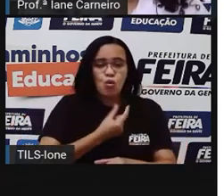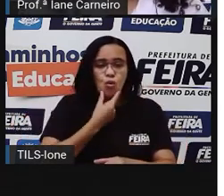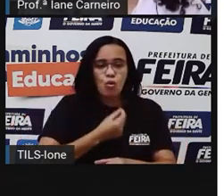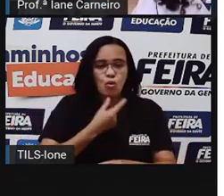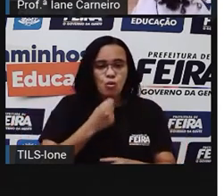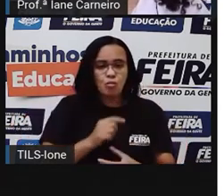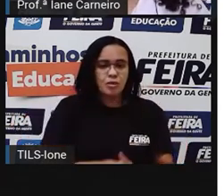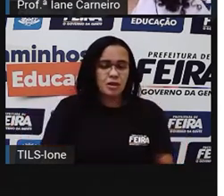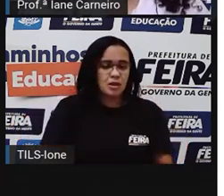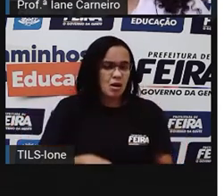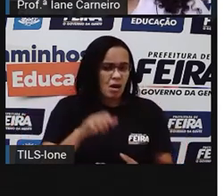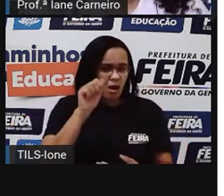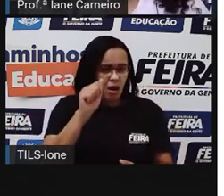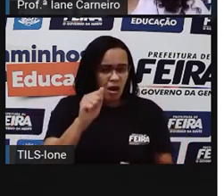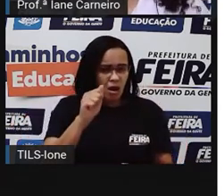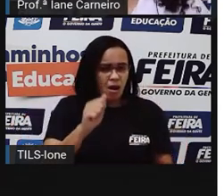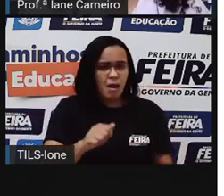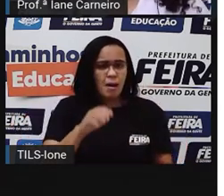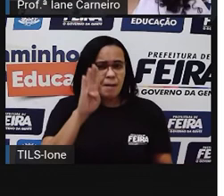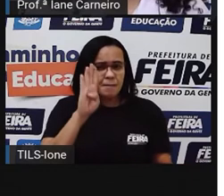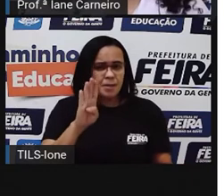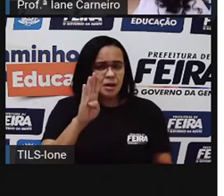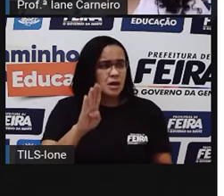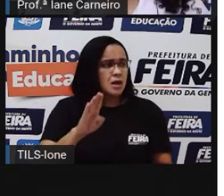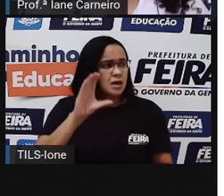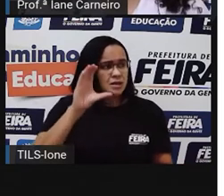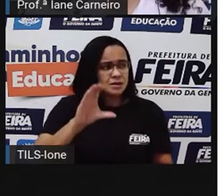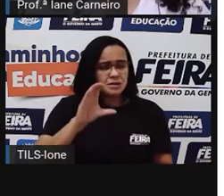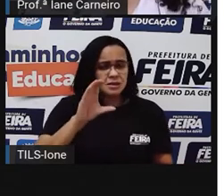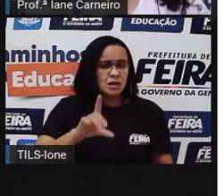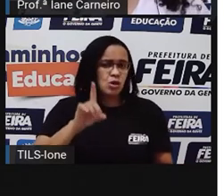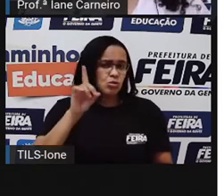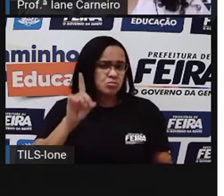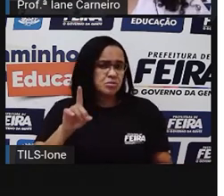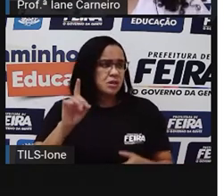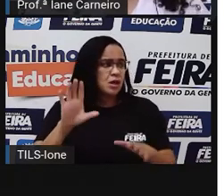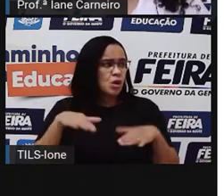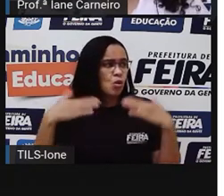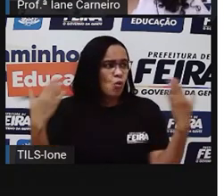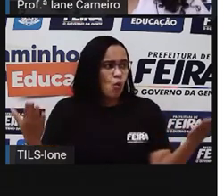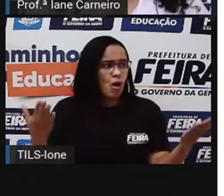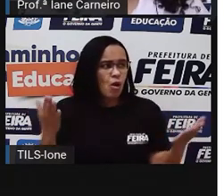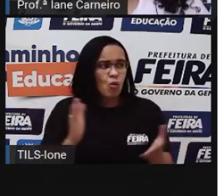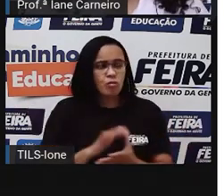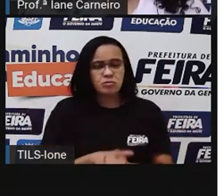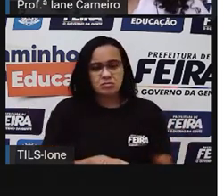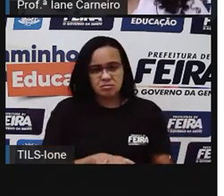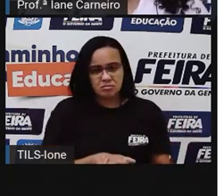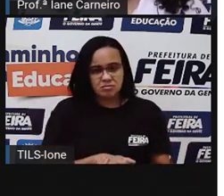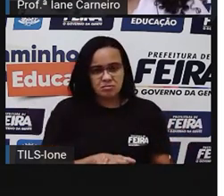boto. B, a iara. C, o negrinho do pastoreio. Ou D, a curupira.